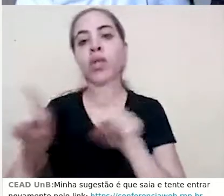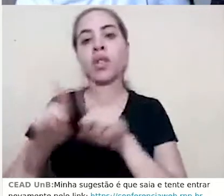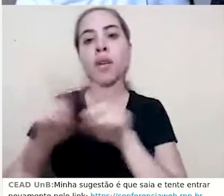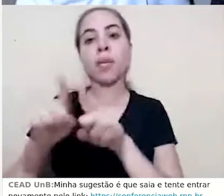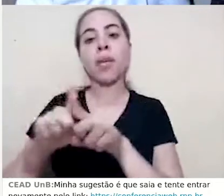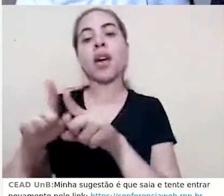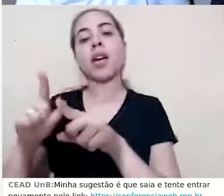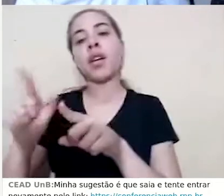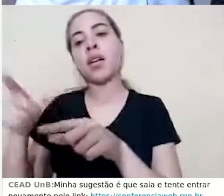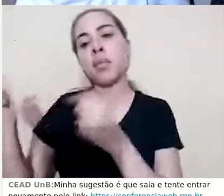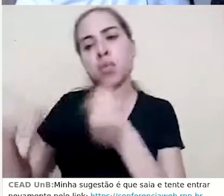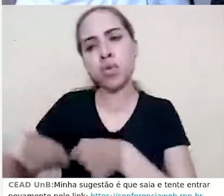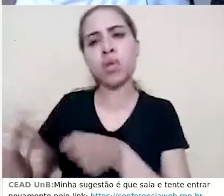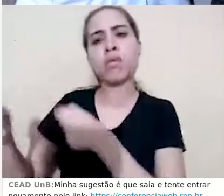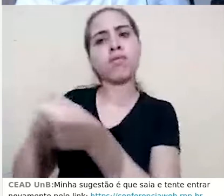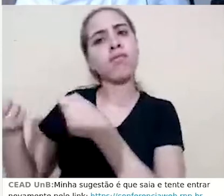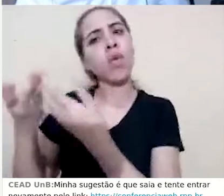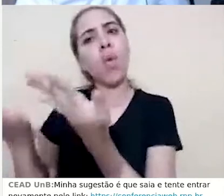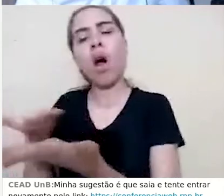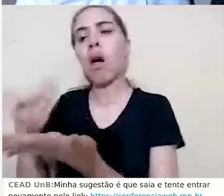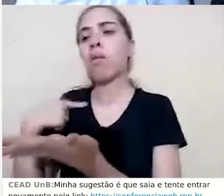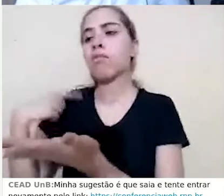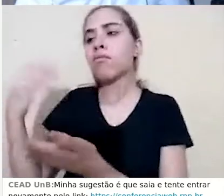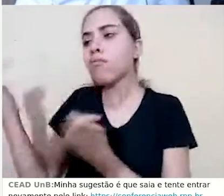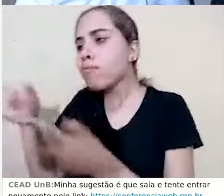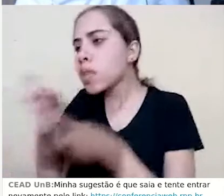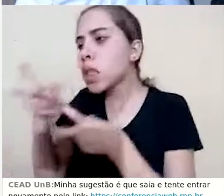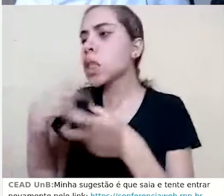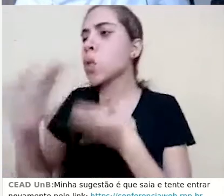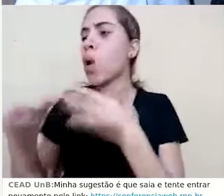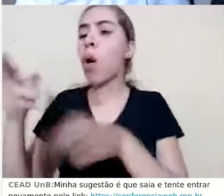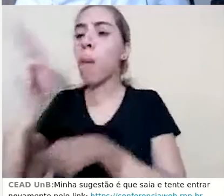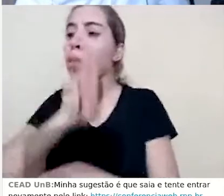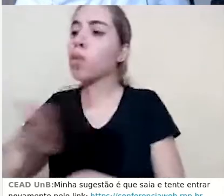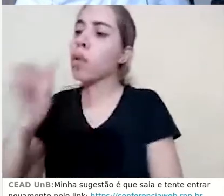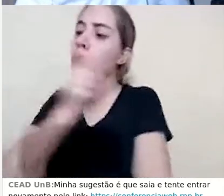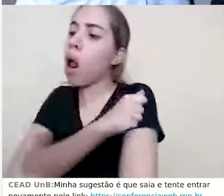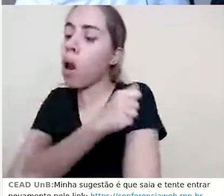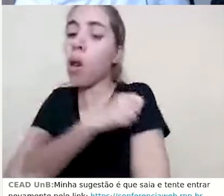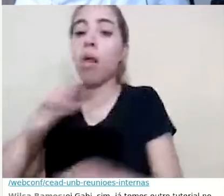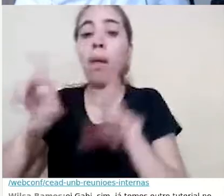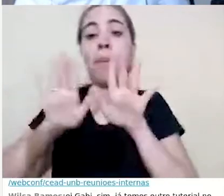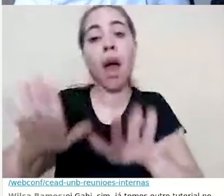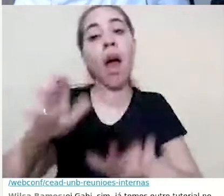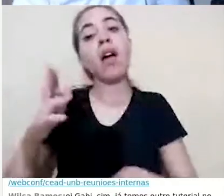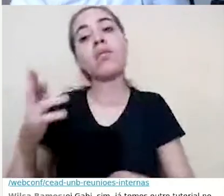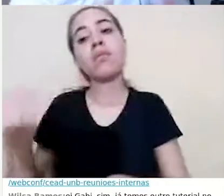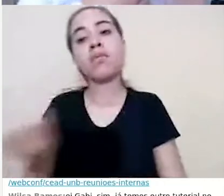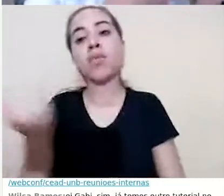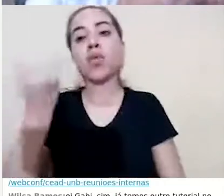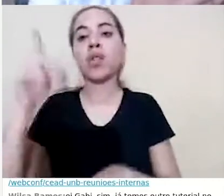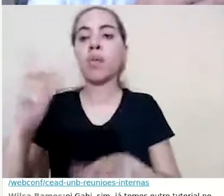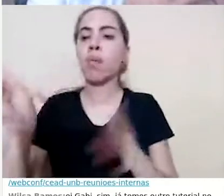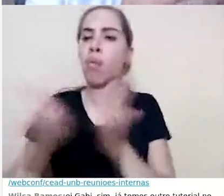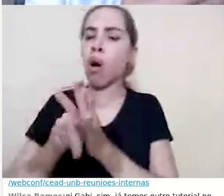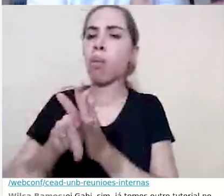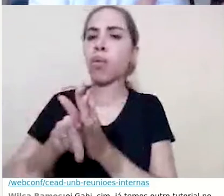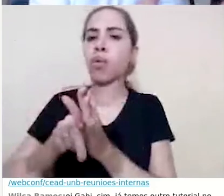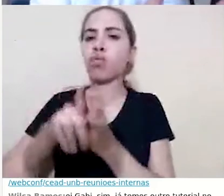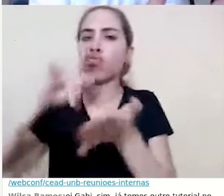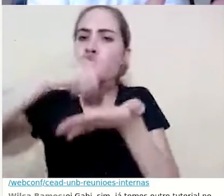curso, colocar filtros, identificar os usuários, mas para a gente o item importante é o item de relatórios, para tratar